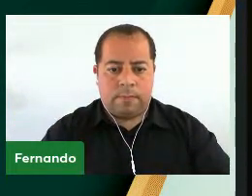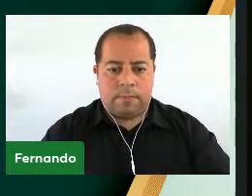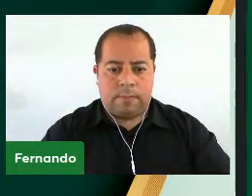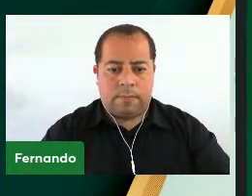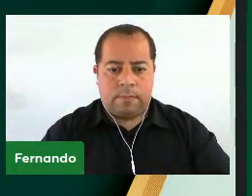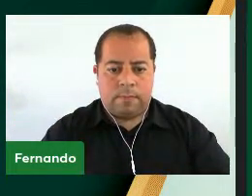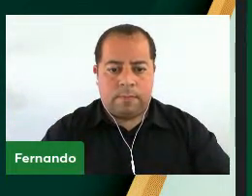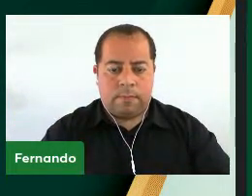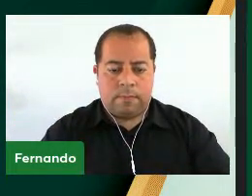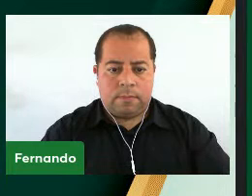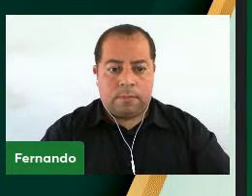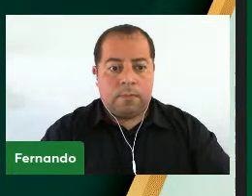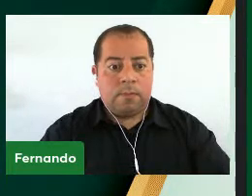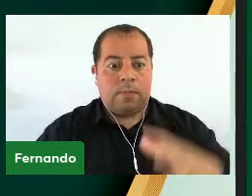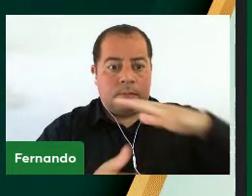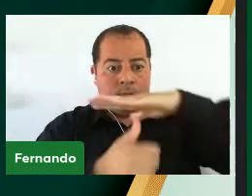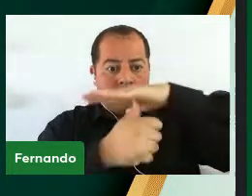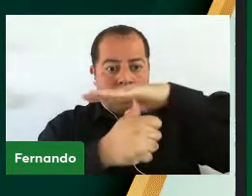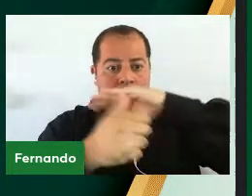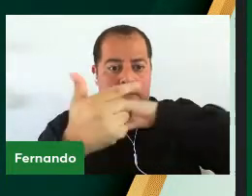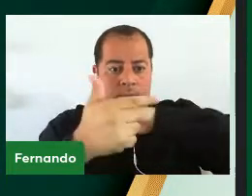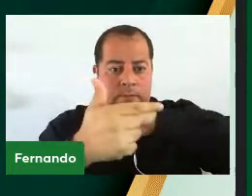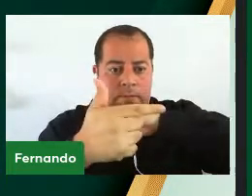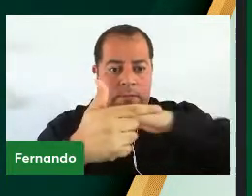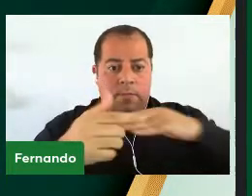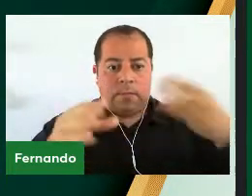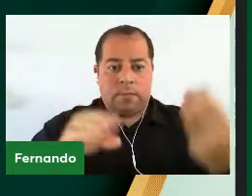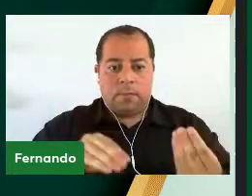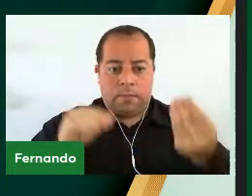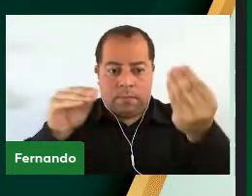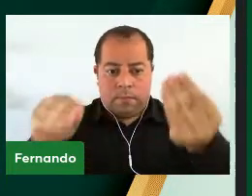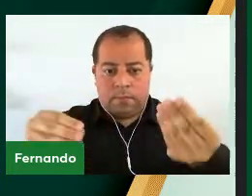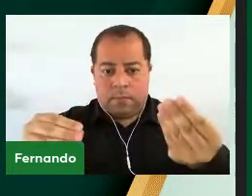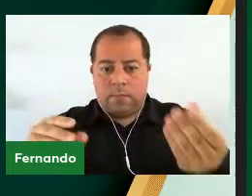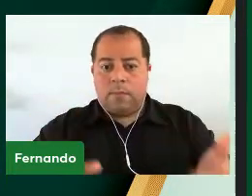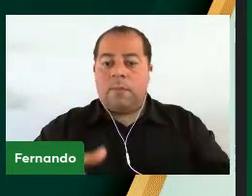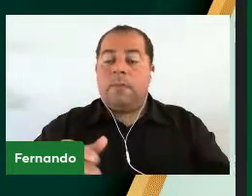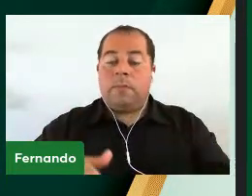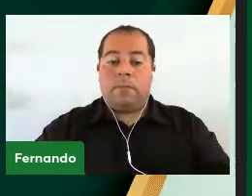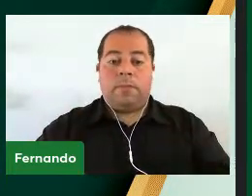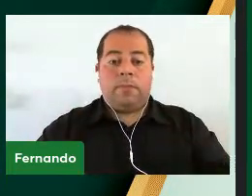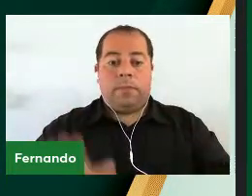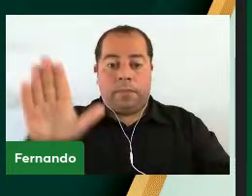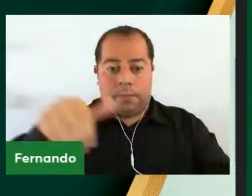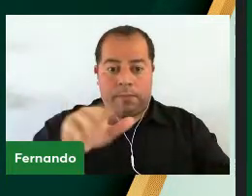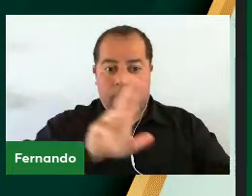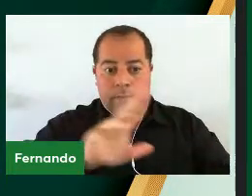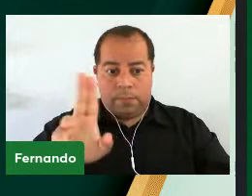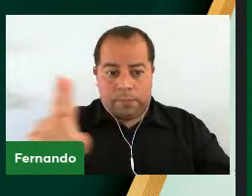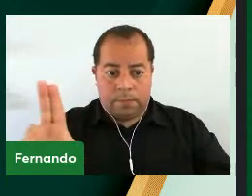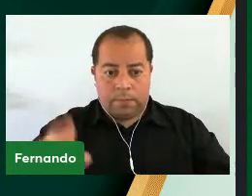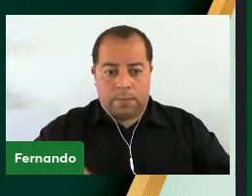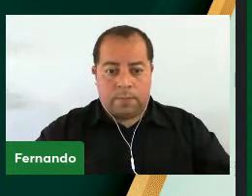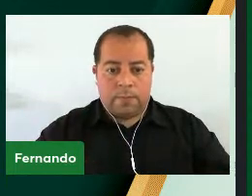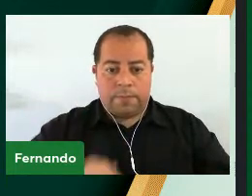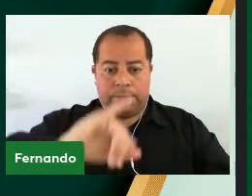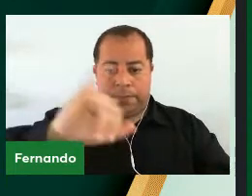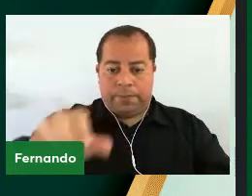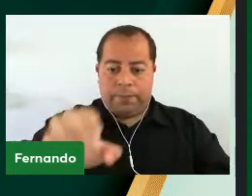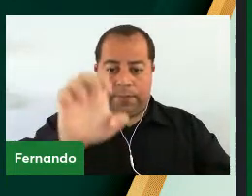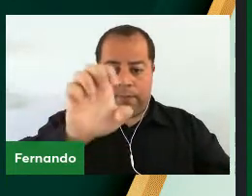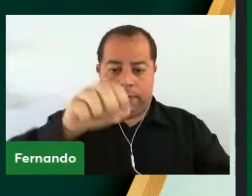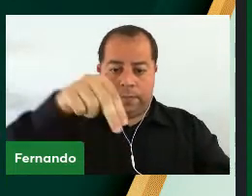O vice-reitor passa a otorgar o grau aos graduandos a seguir nominados Jennifer